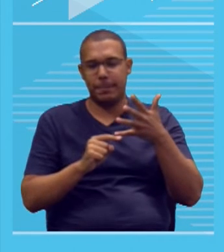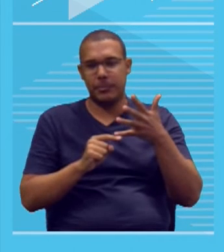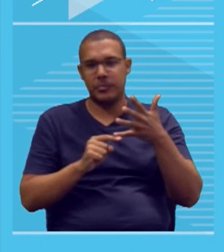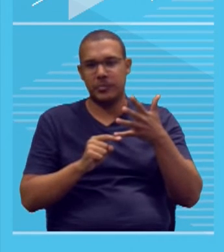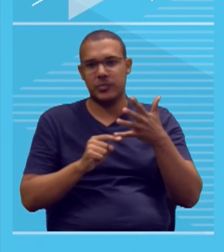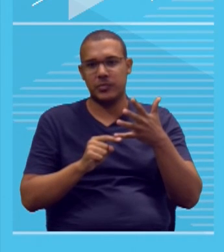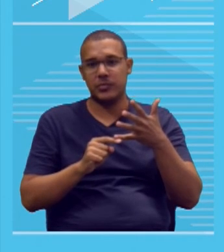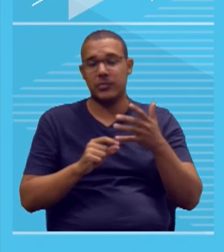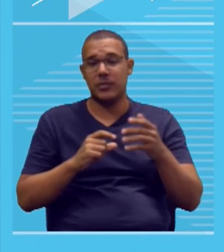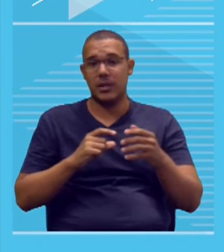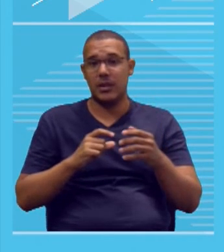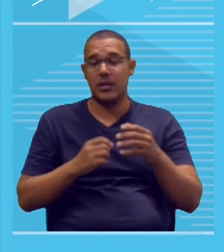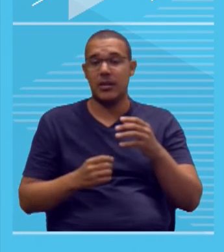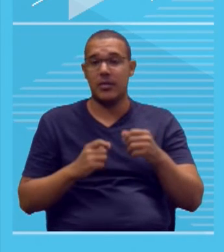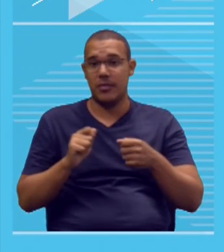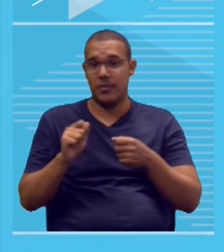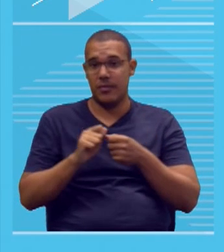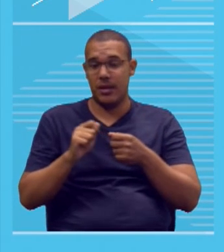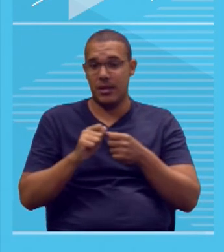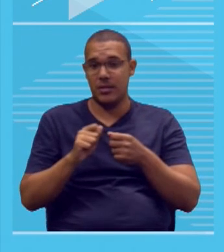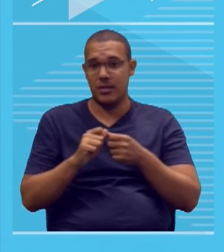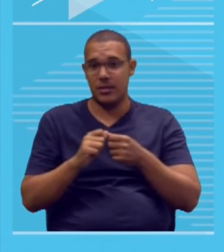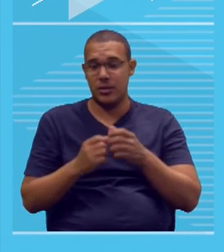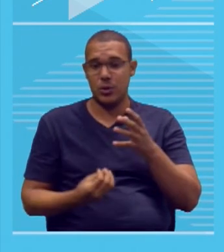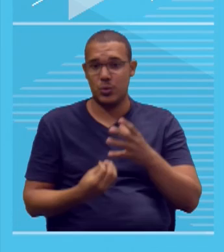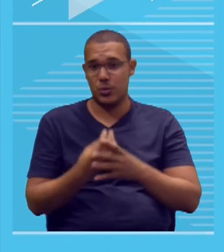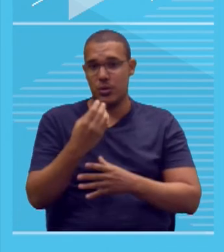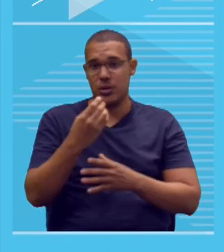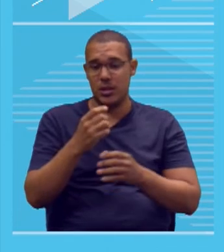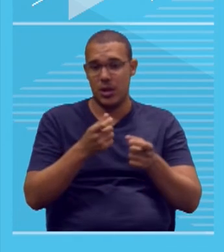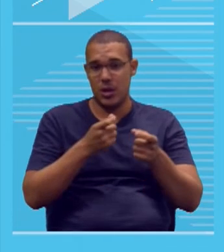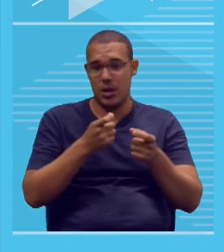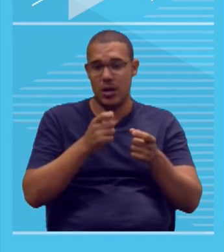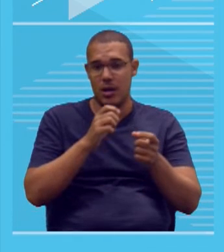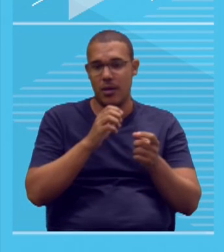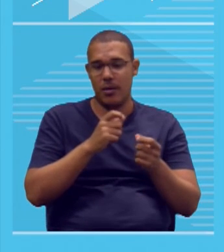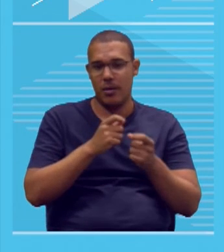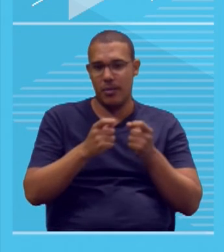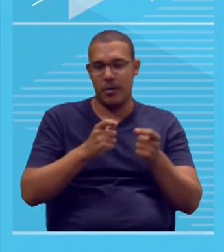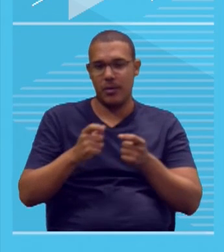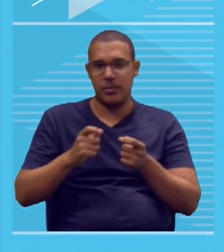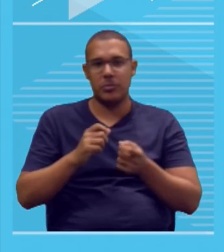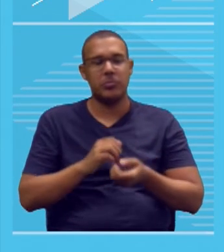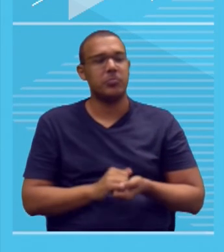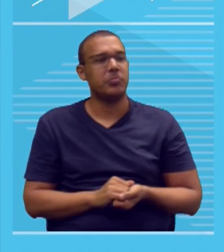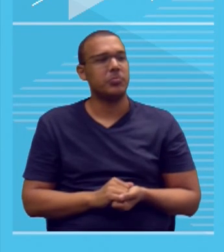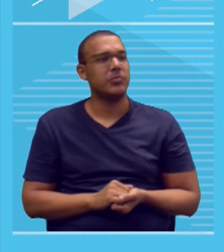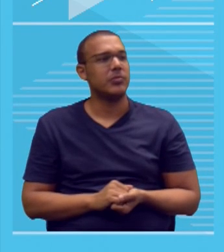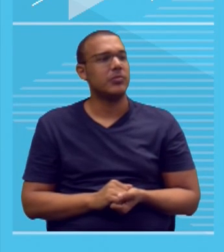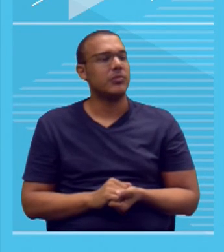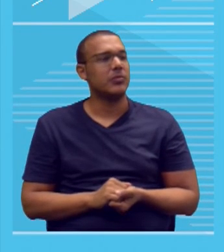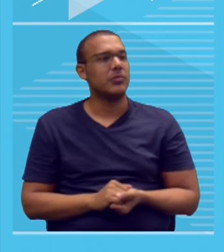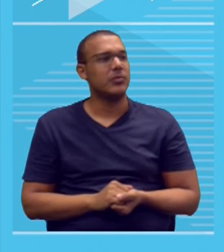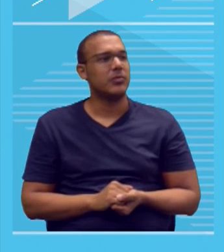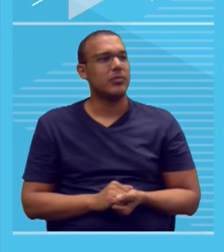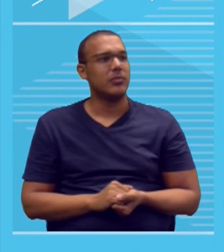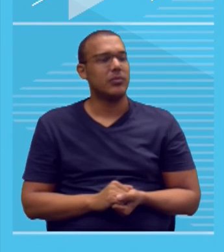são provocadores dessa manipulação. É isso que a gente vai esperar nos dois próximos parágrafos, respectivamente.